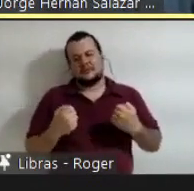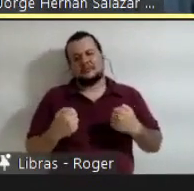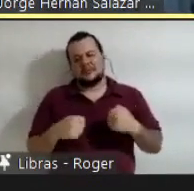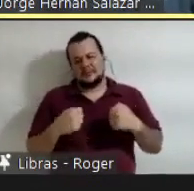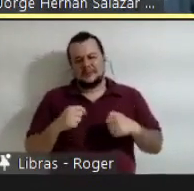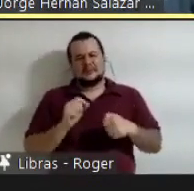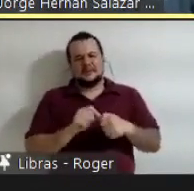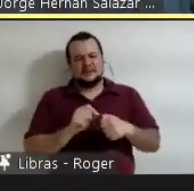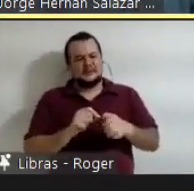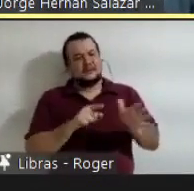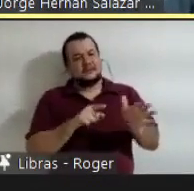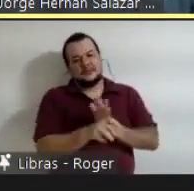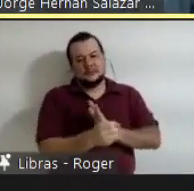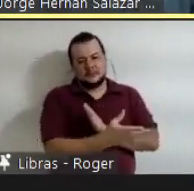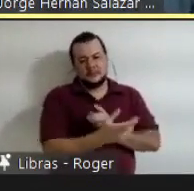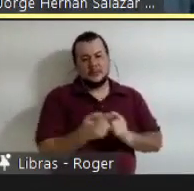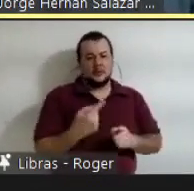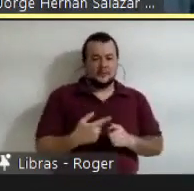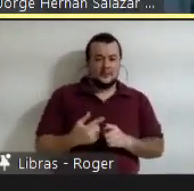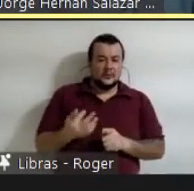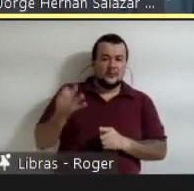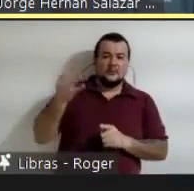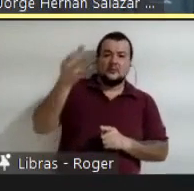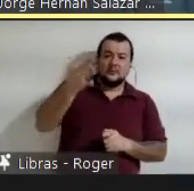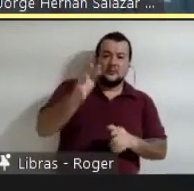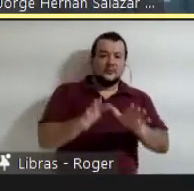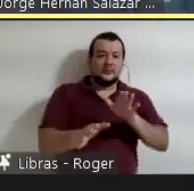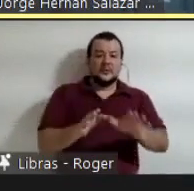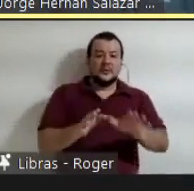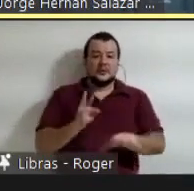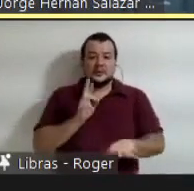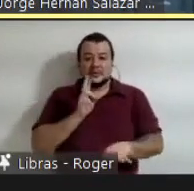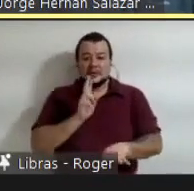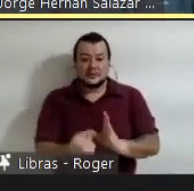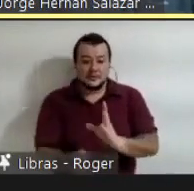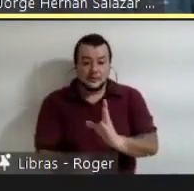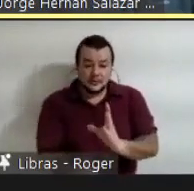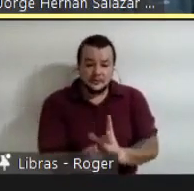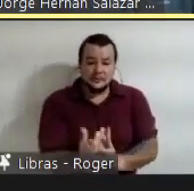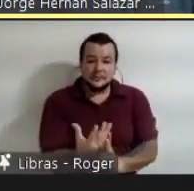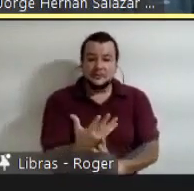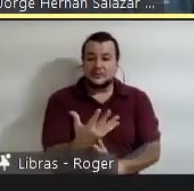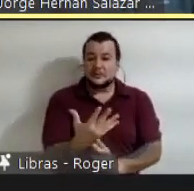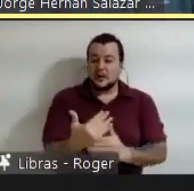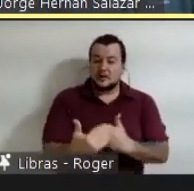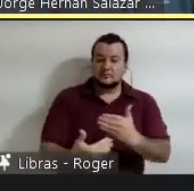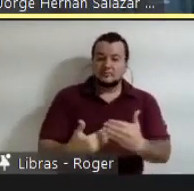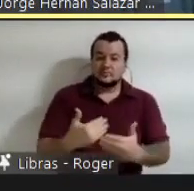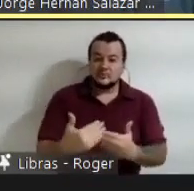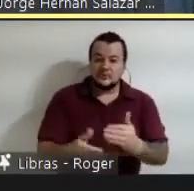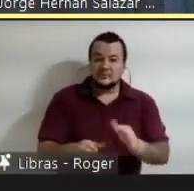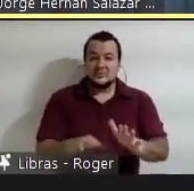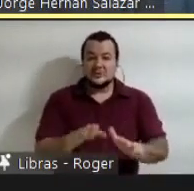respostas que produzcamos para as perguntas que ainda não conhecemos.